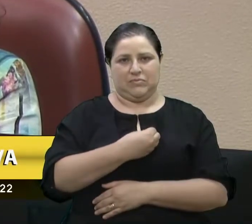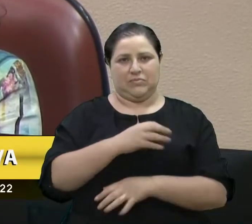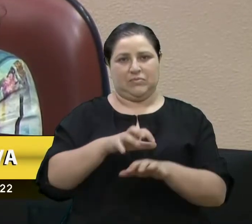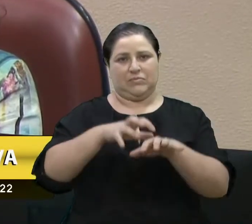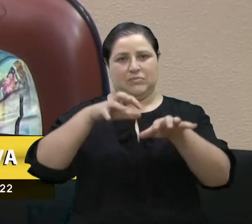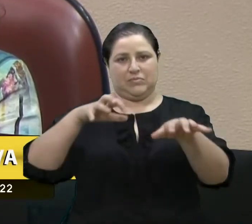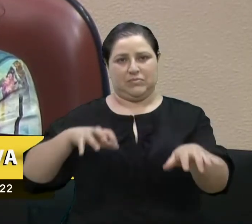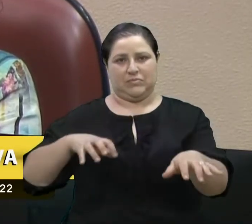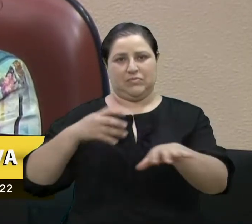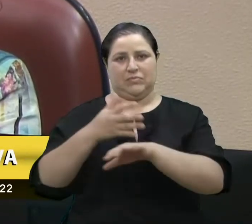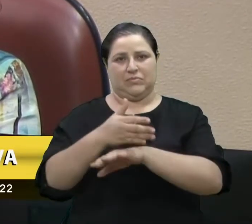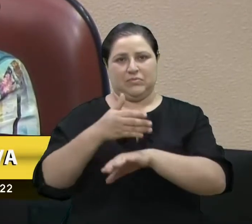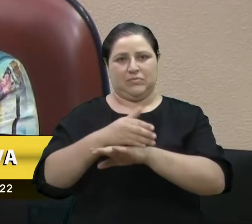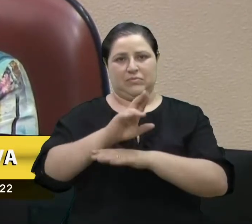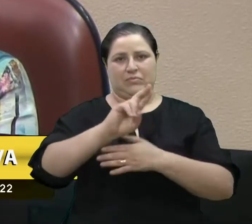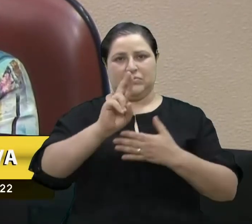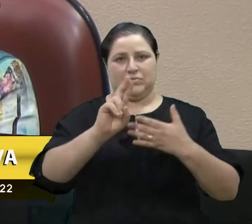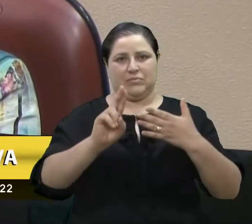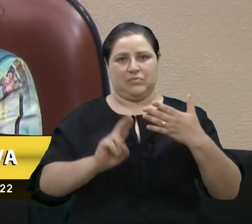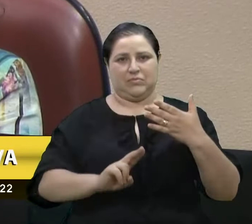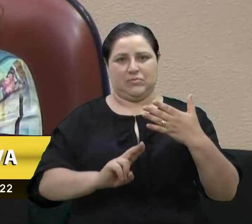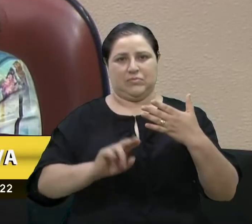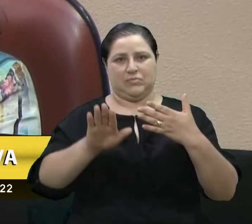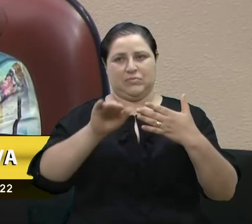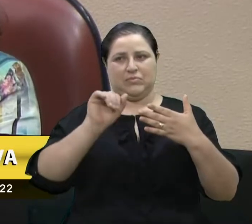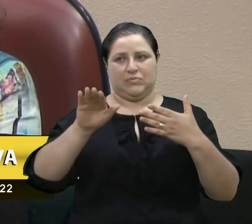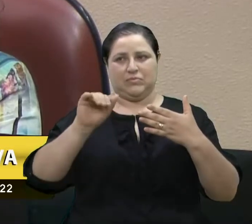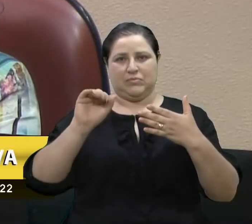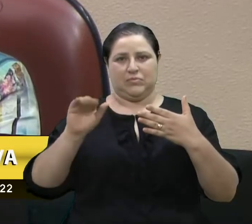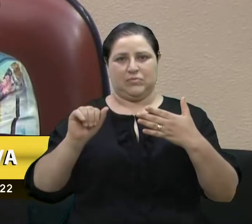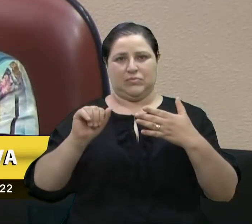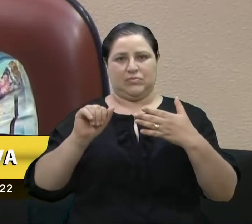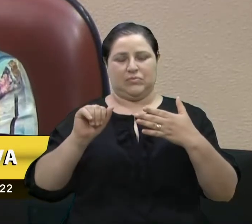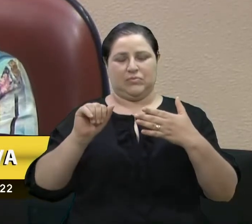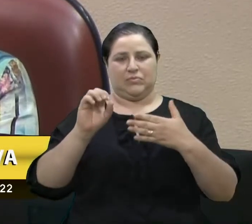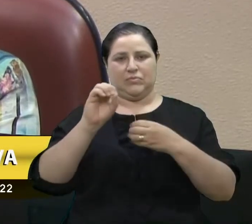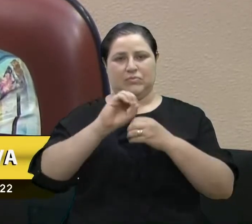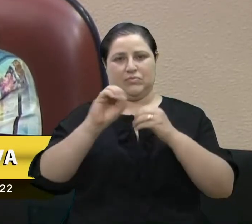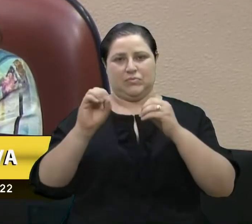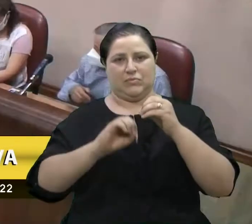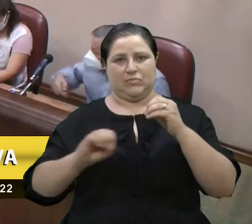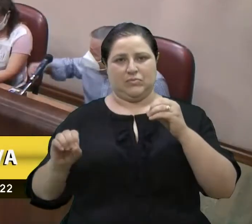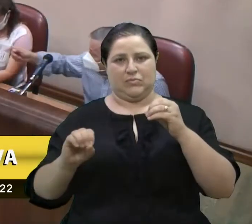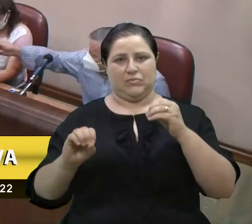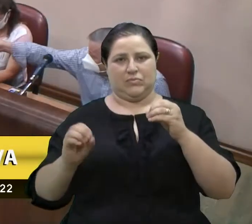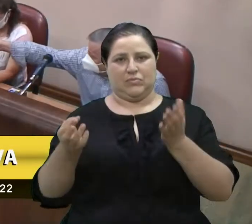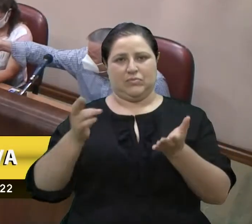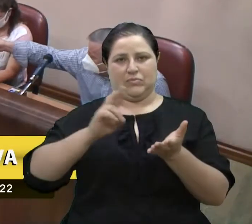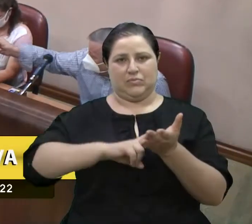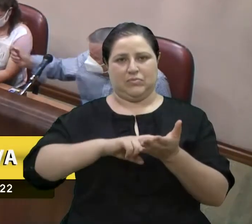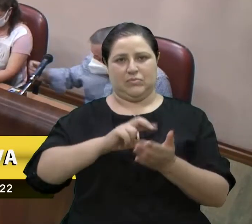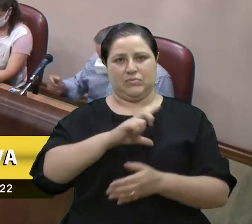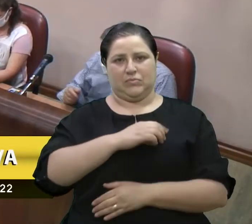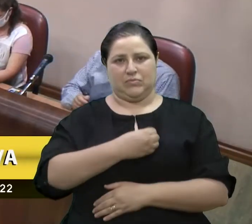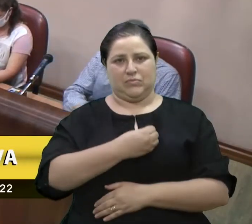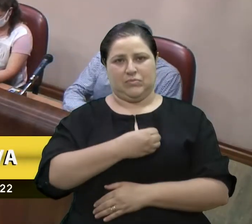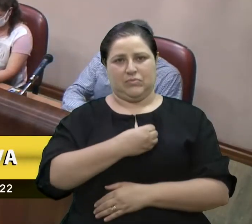serão chamados nominalmente para registro de presença através da plataforma de videoconferência. Vereador